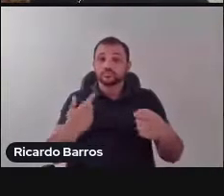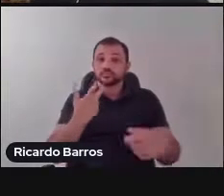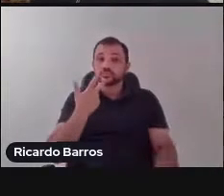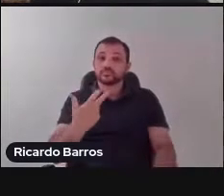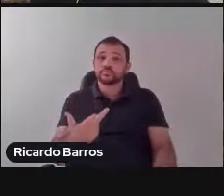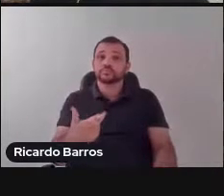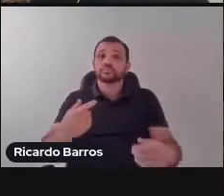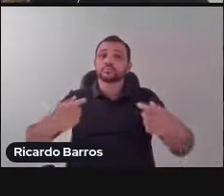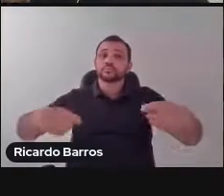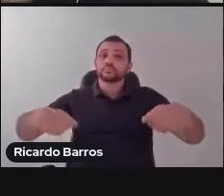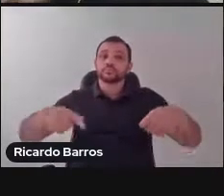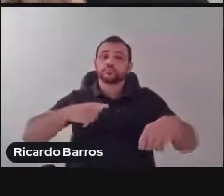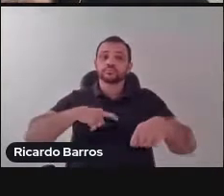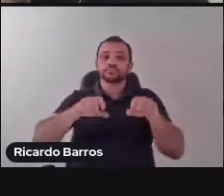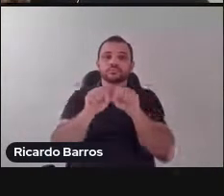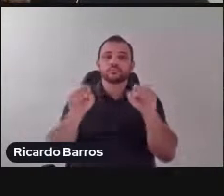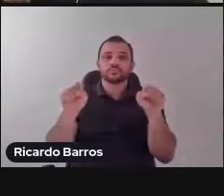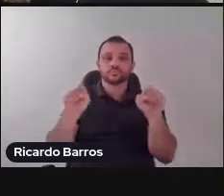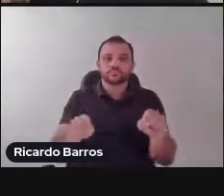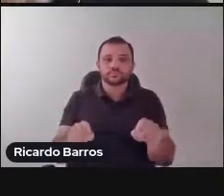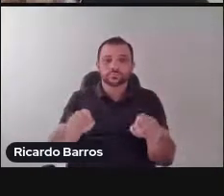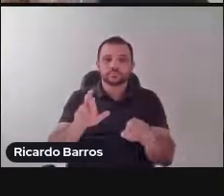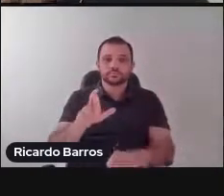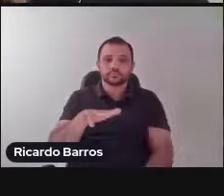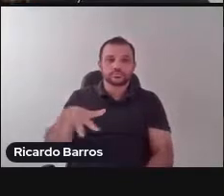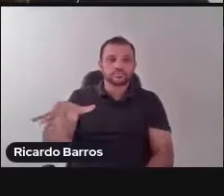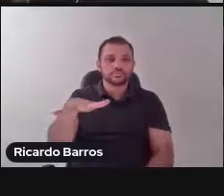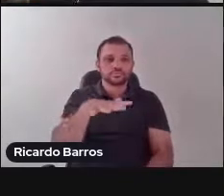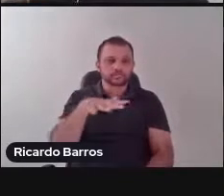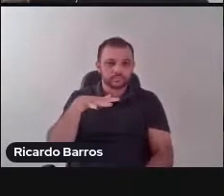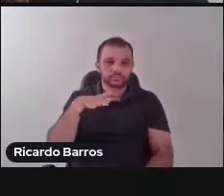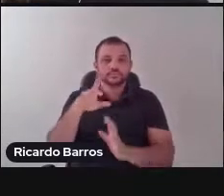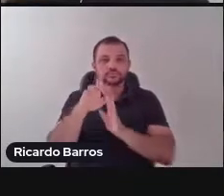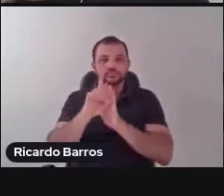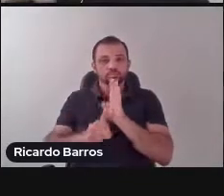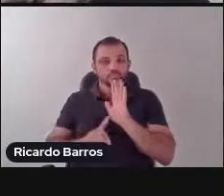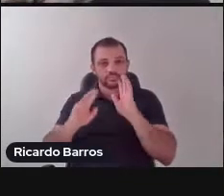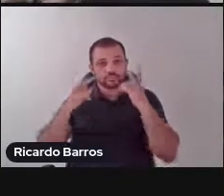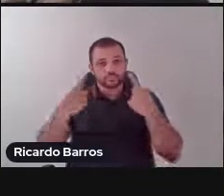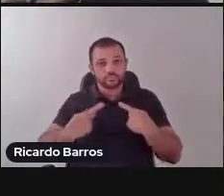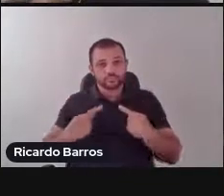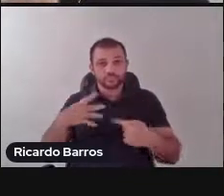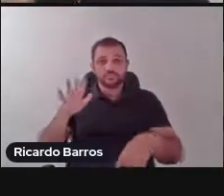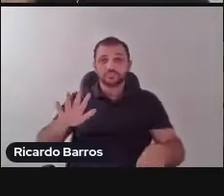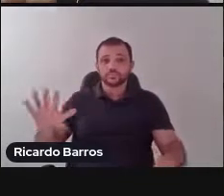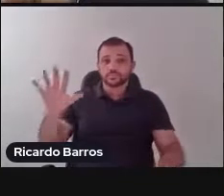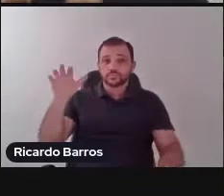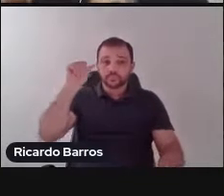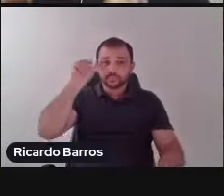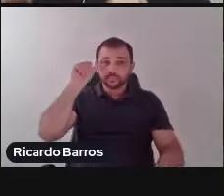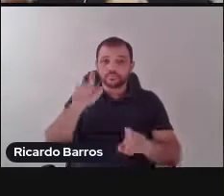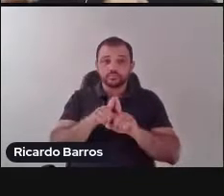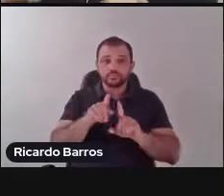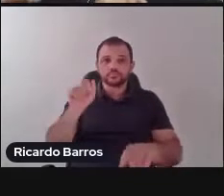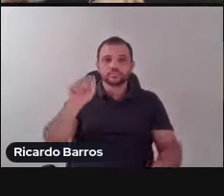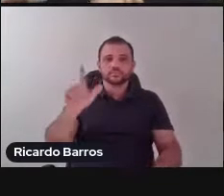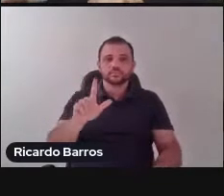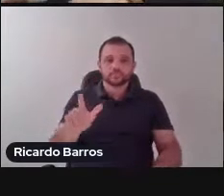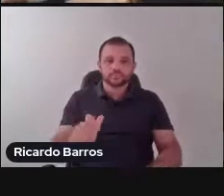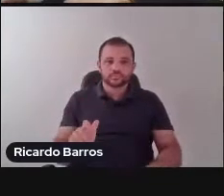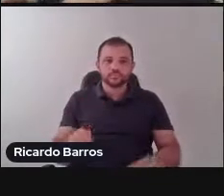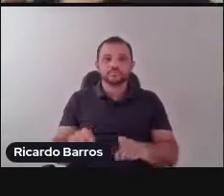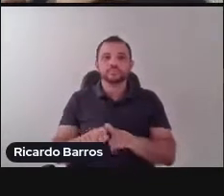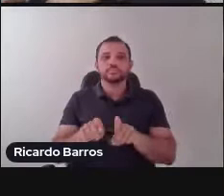sistemas regionais de direitos humanos, tanto na Ásia, quanto também na África, bem como também na própria